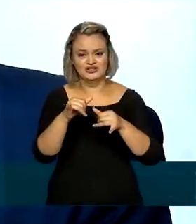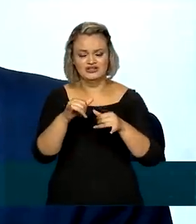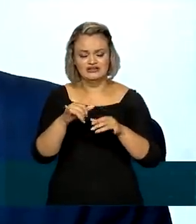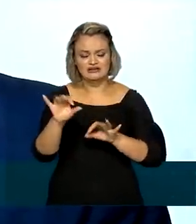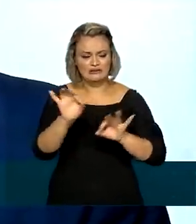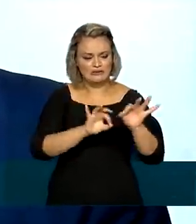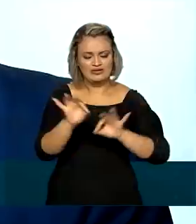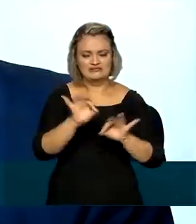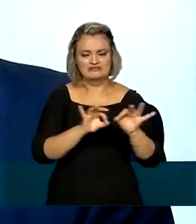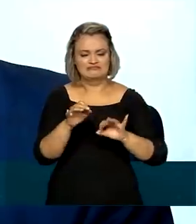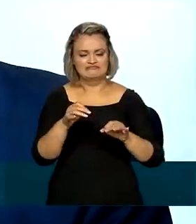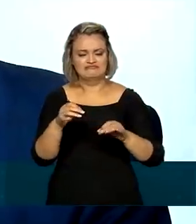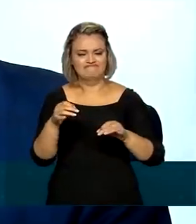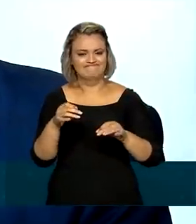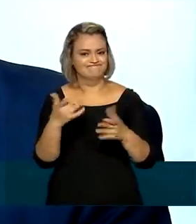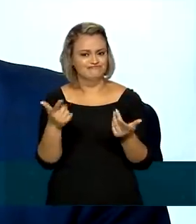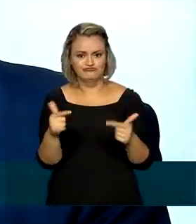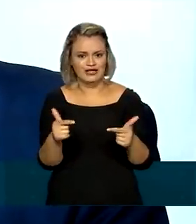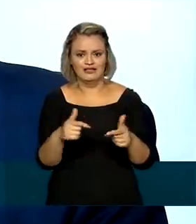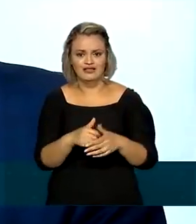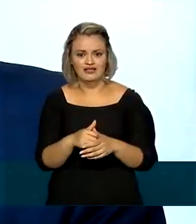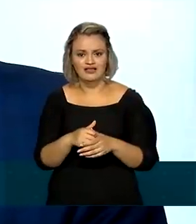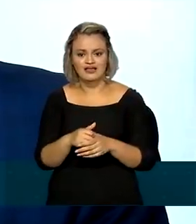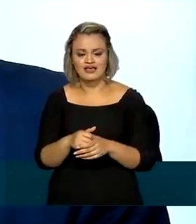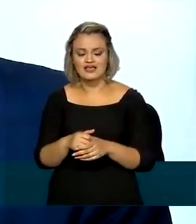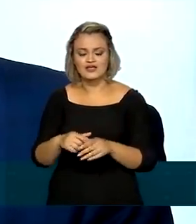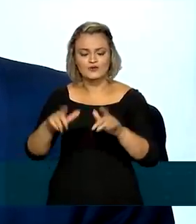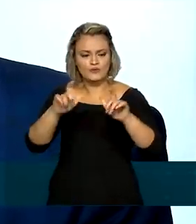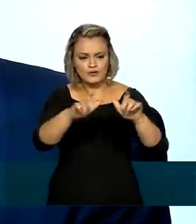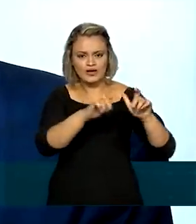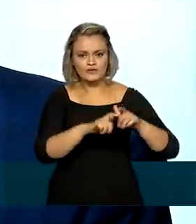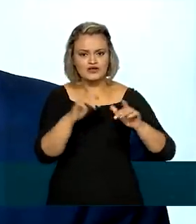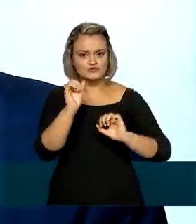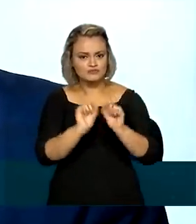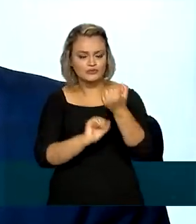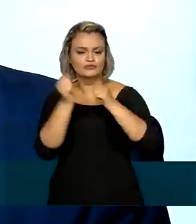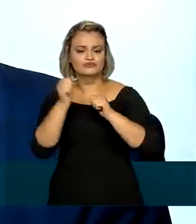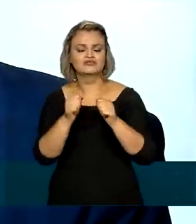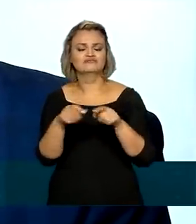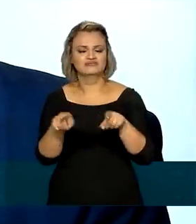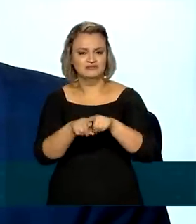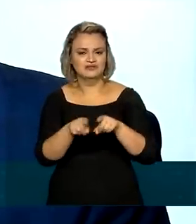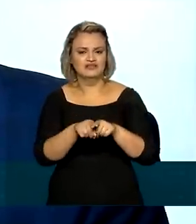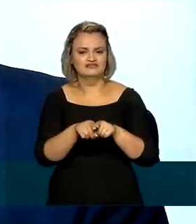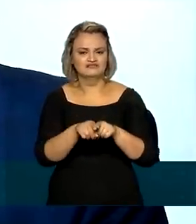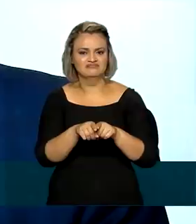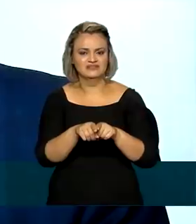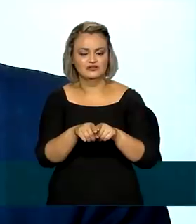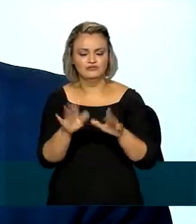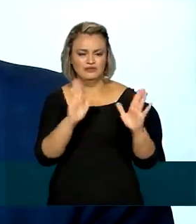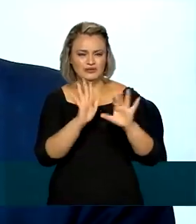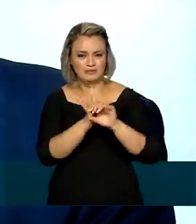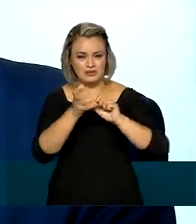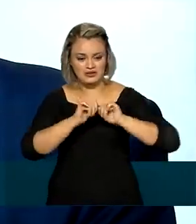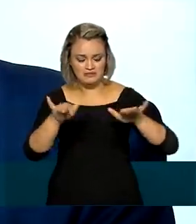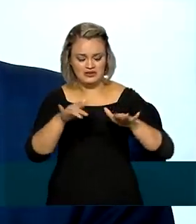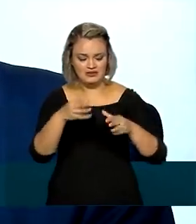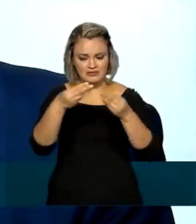do mercado de energia e a desorganização das cadeias produtivas, também com o choque da pandemia,